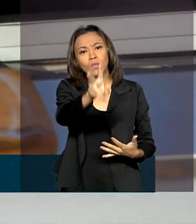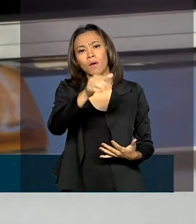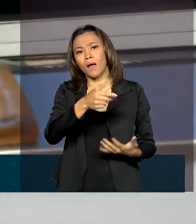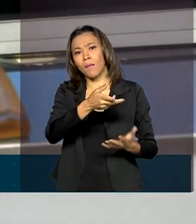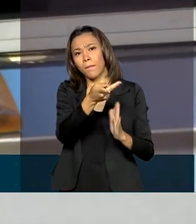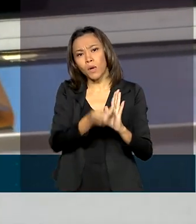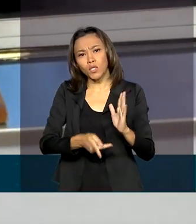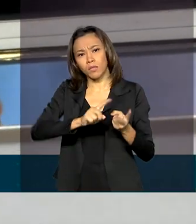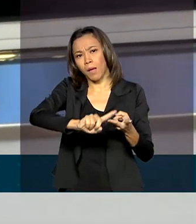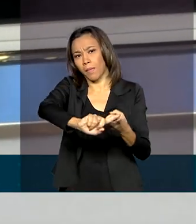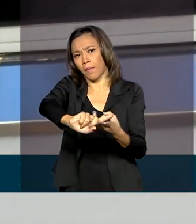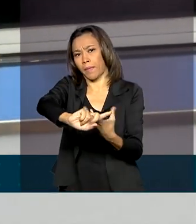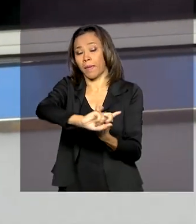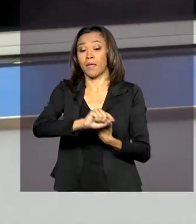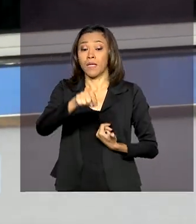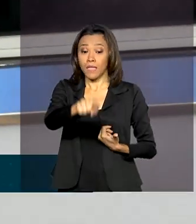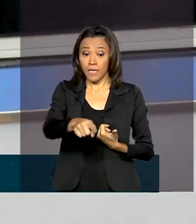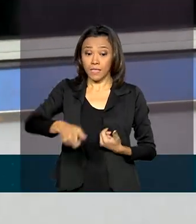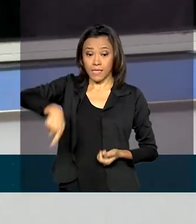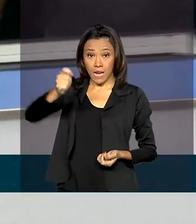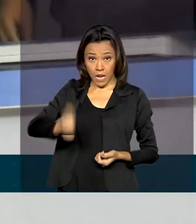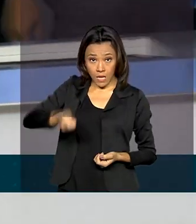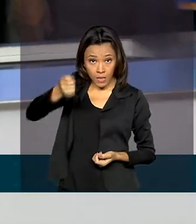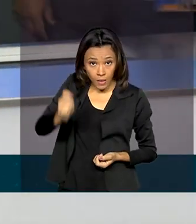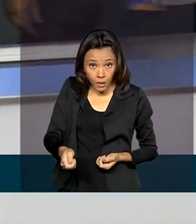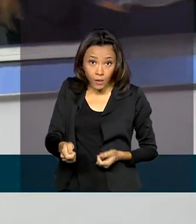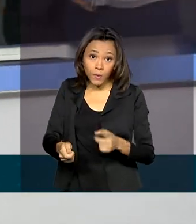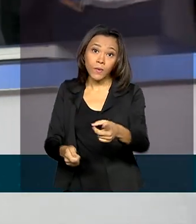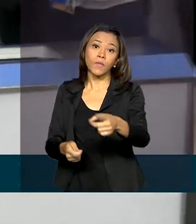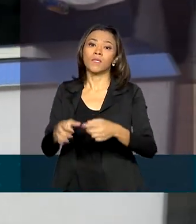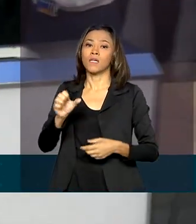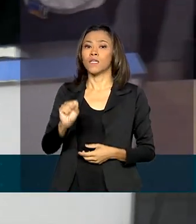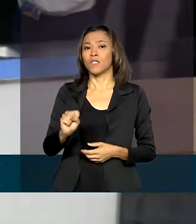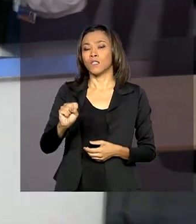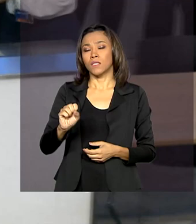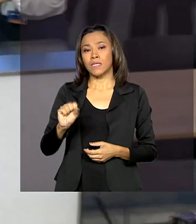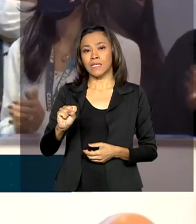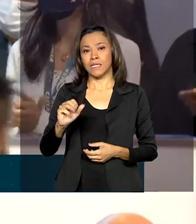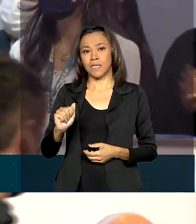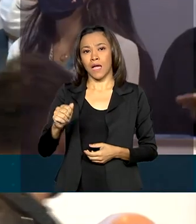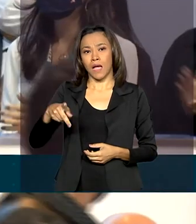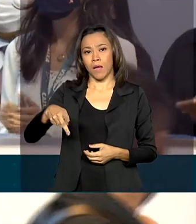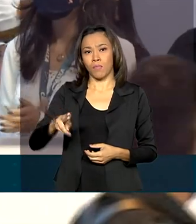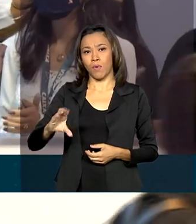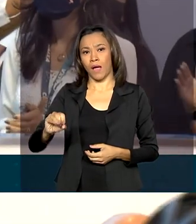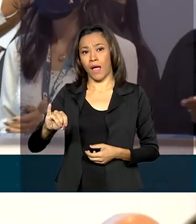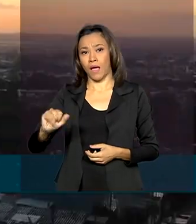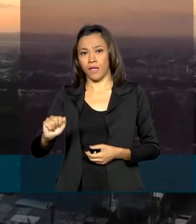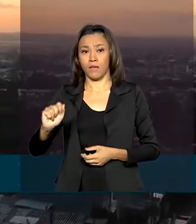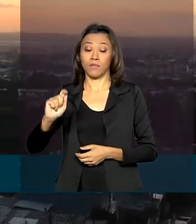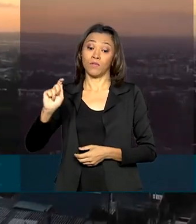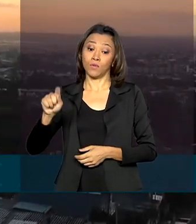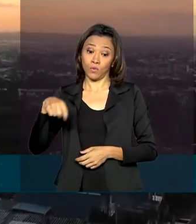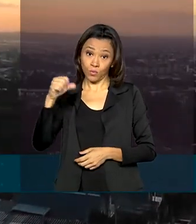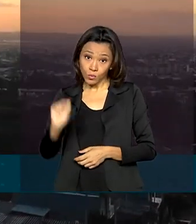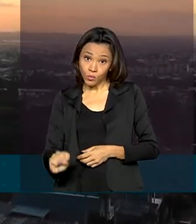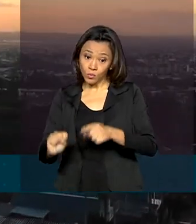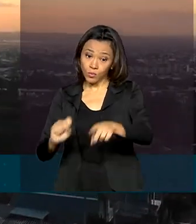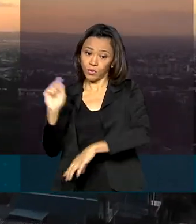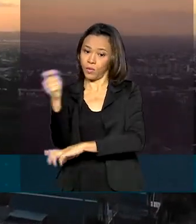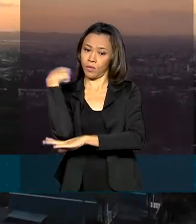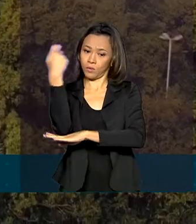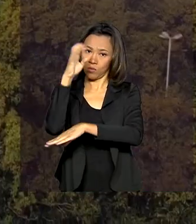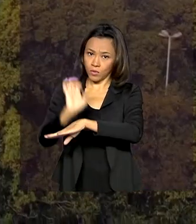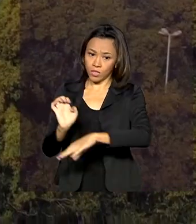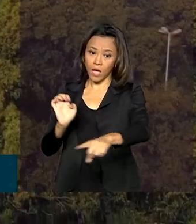pública. No leilão de iluminação pública de Sapucaia do Sul, a concessão prevê a modernização de 11 mil